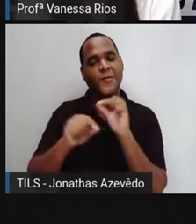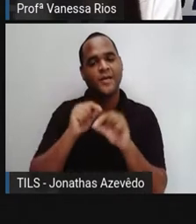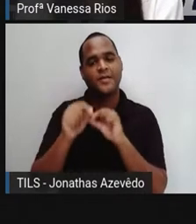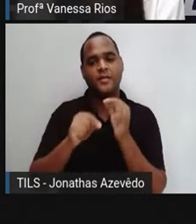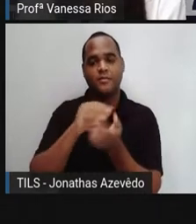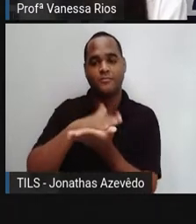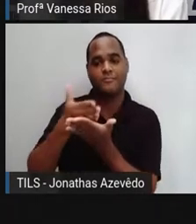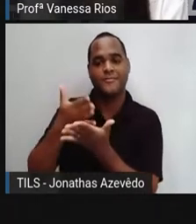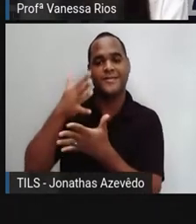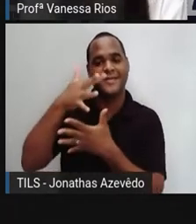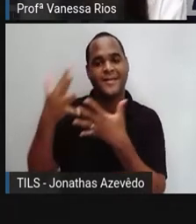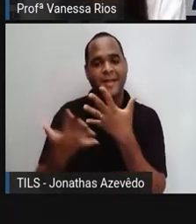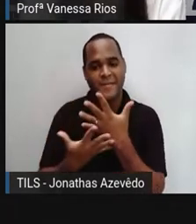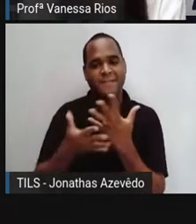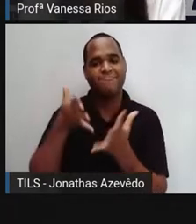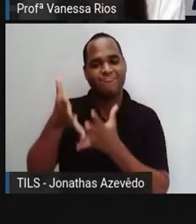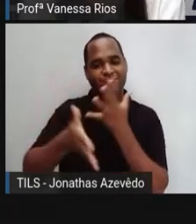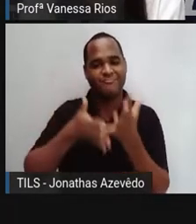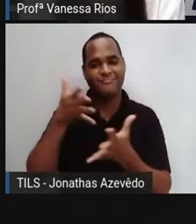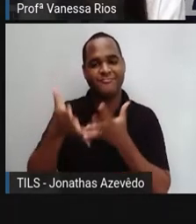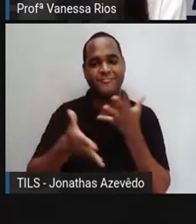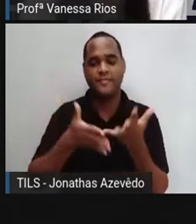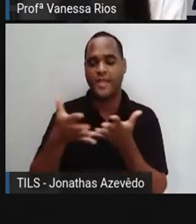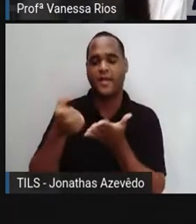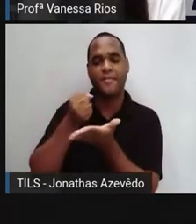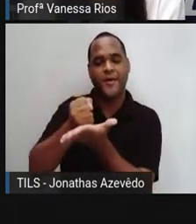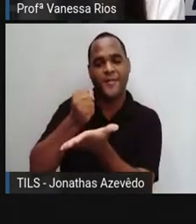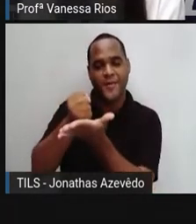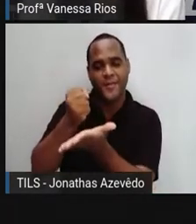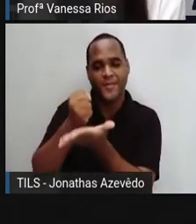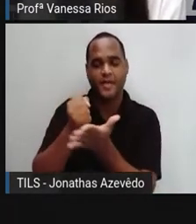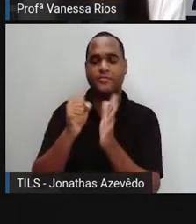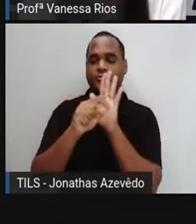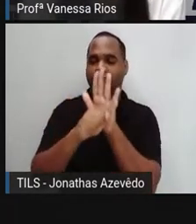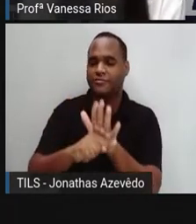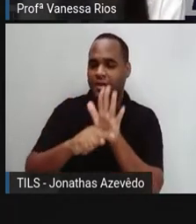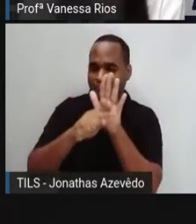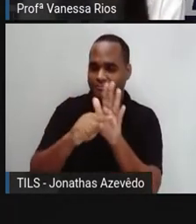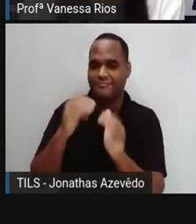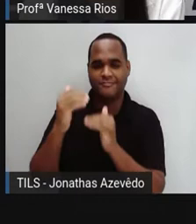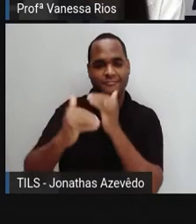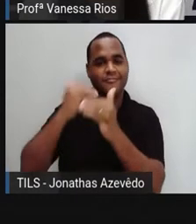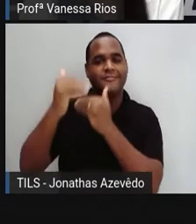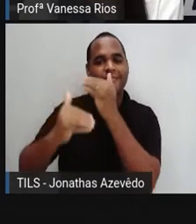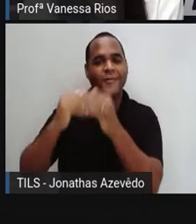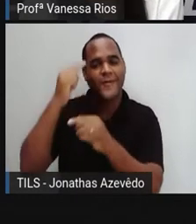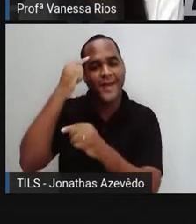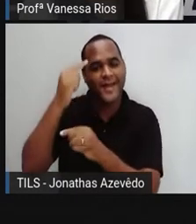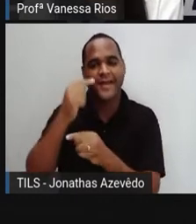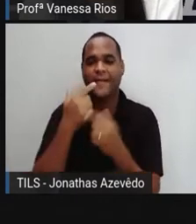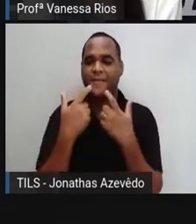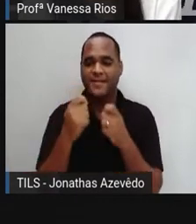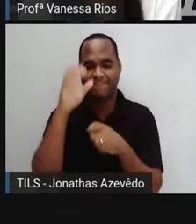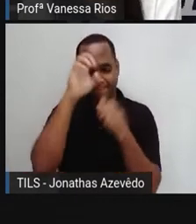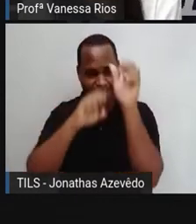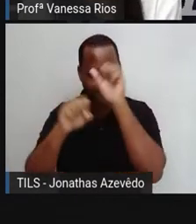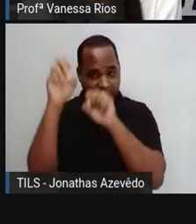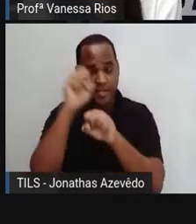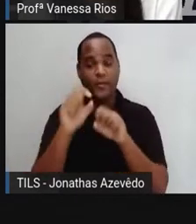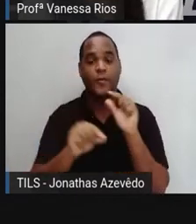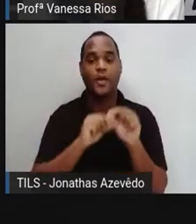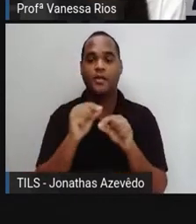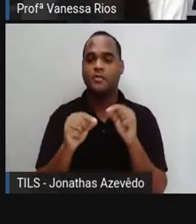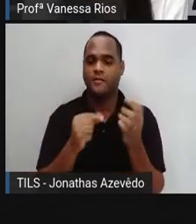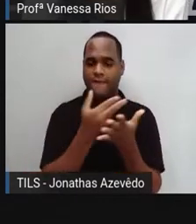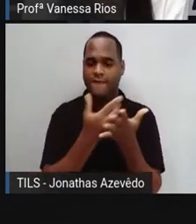intérprete de Libras, não é? Me auxiliando, me ajudando no processo de aprendizagem aqui desta aula, do